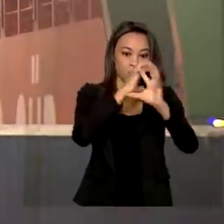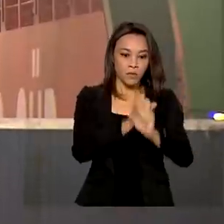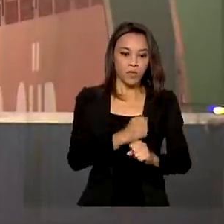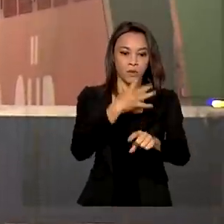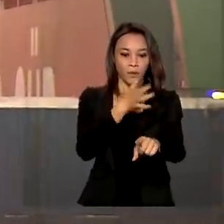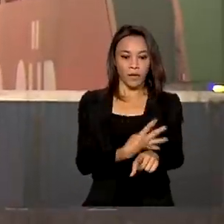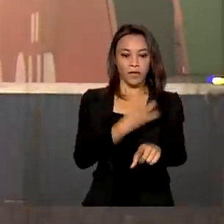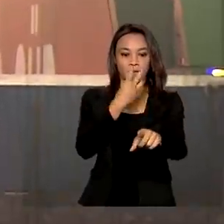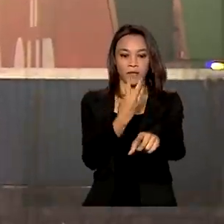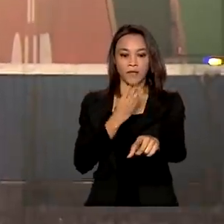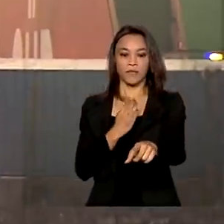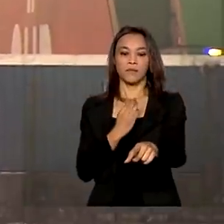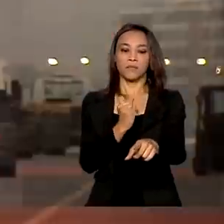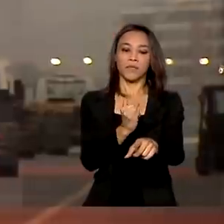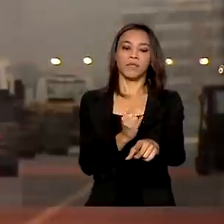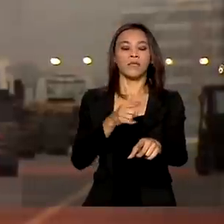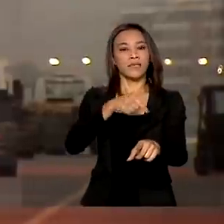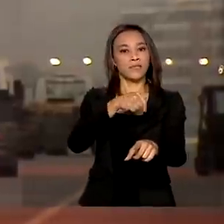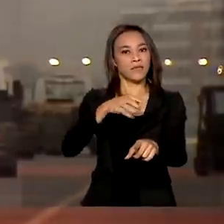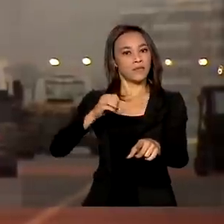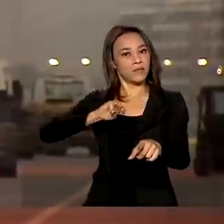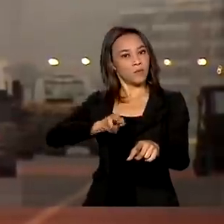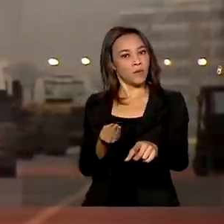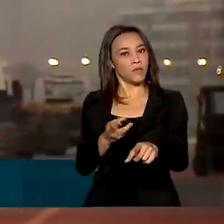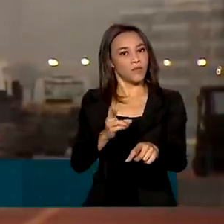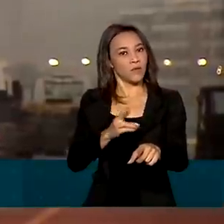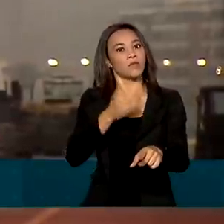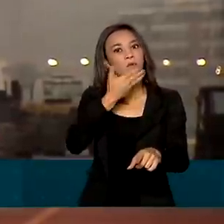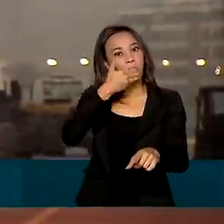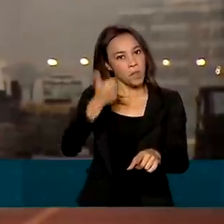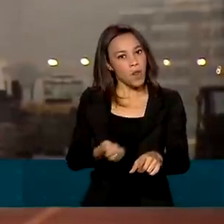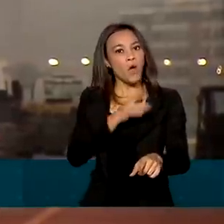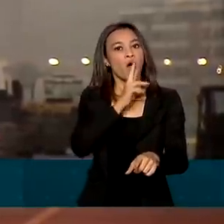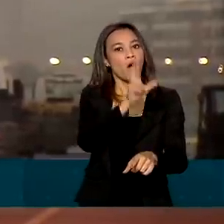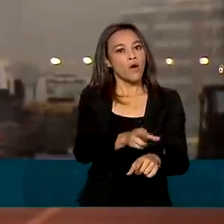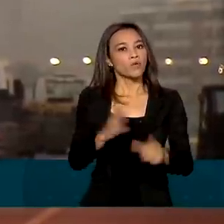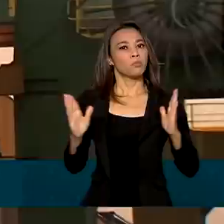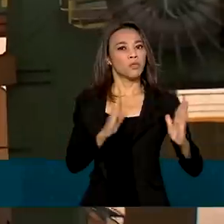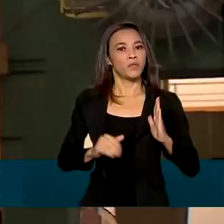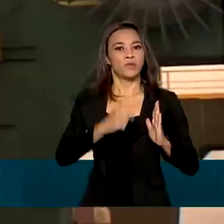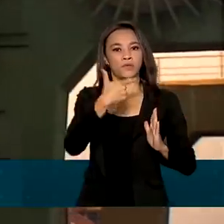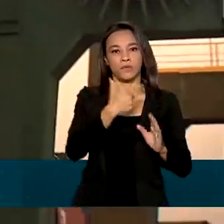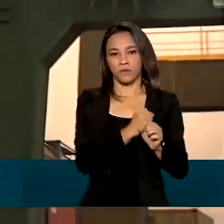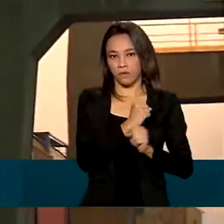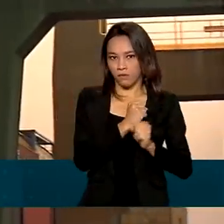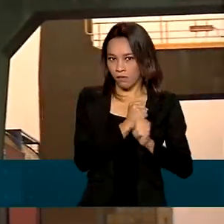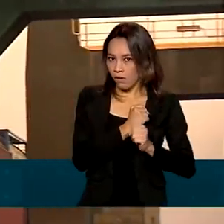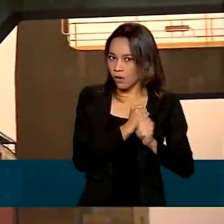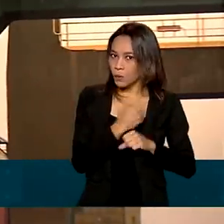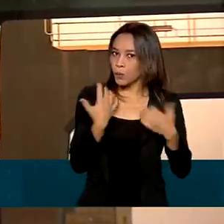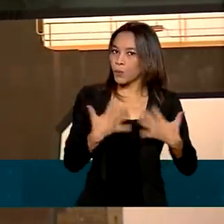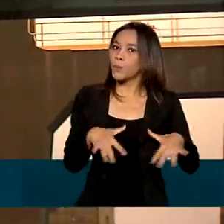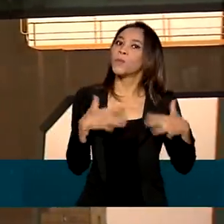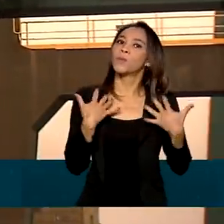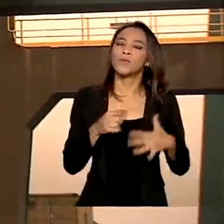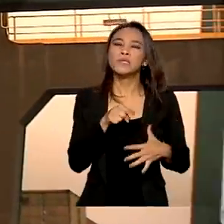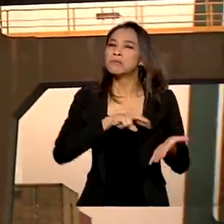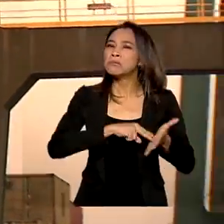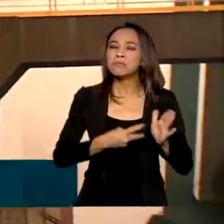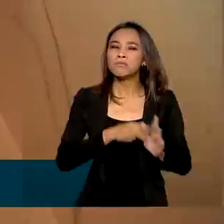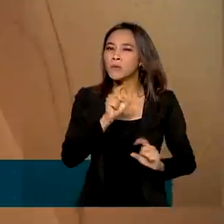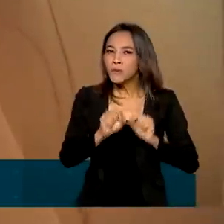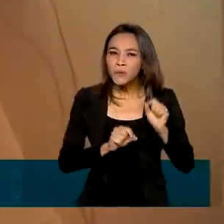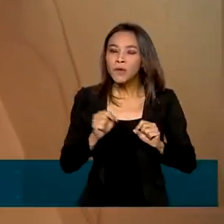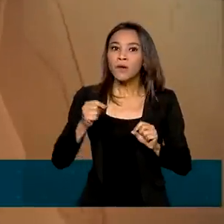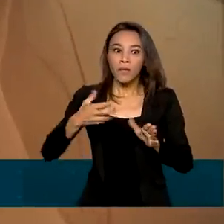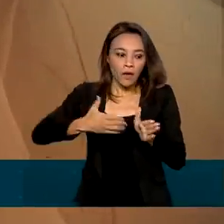700 milhões de dólares. O melhor resultado para o mês, em 24 anos. O bom desempenho se deve ao aumento da demanda